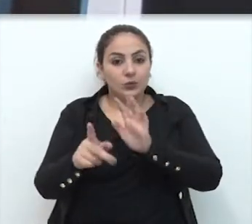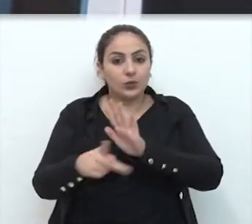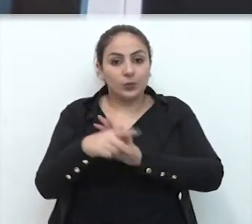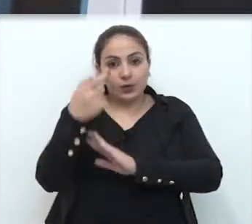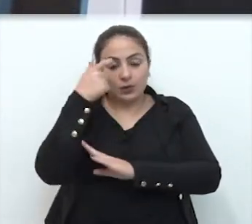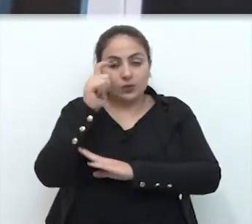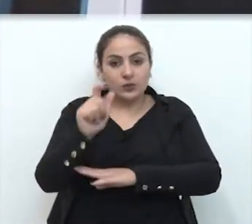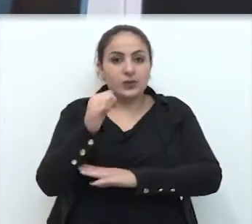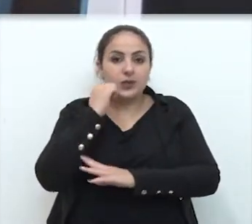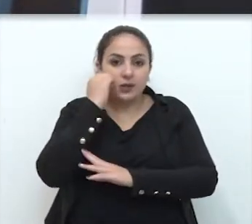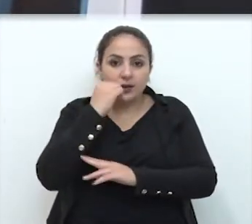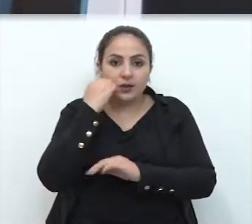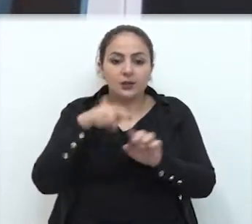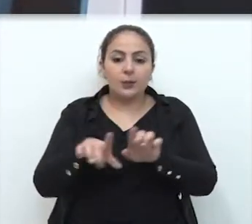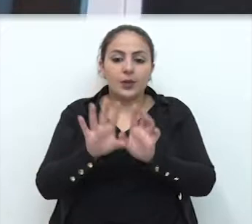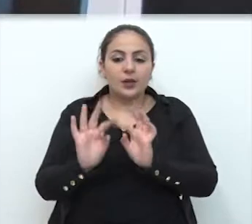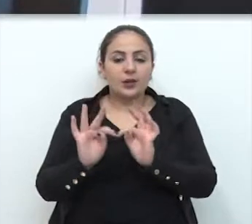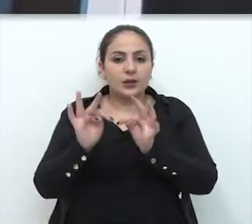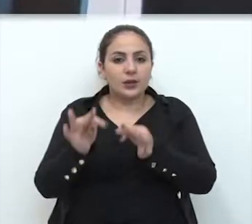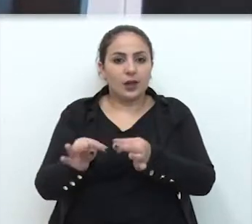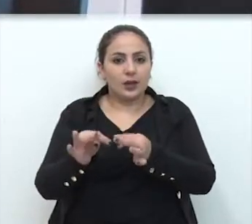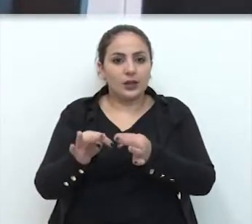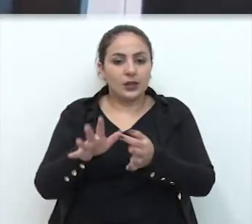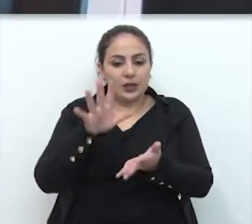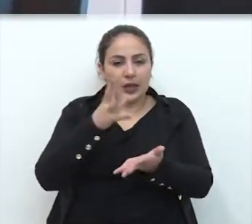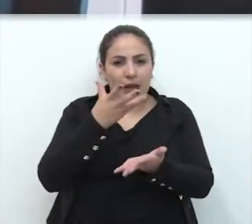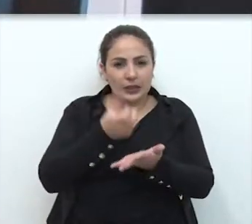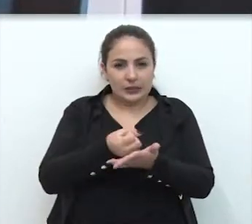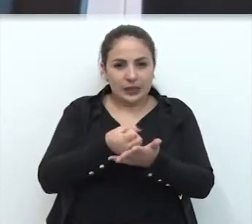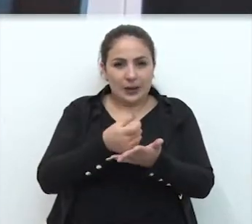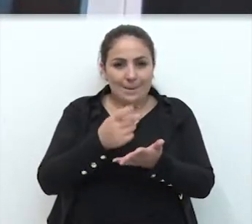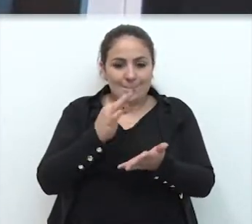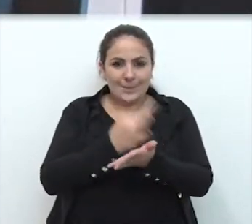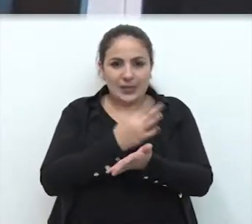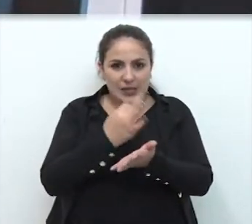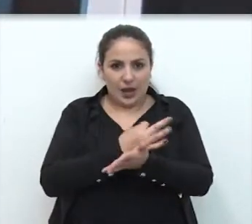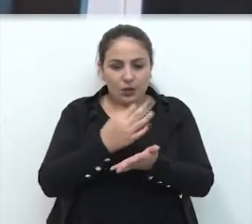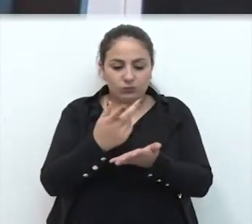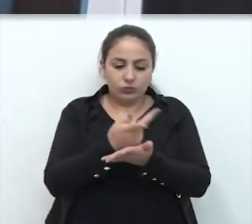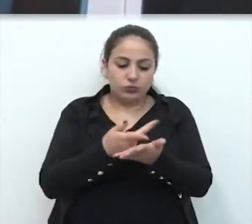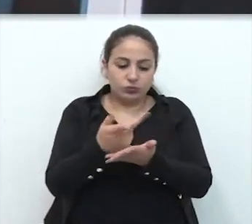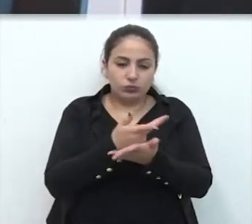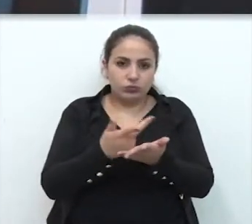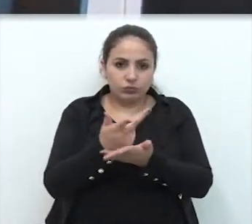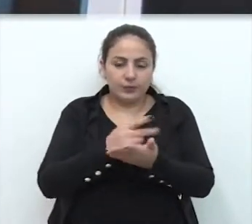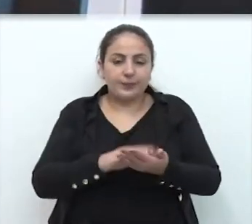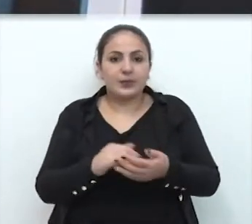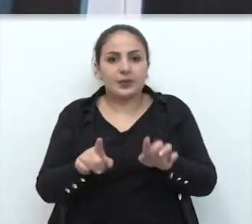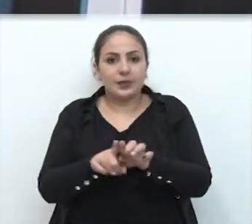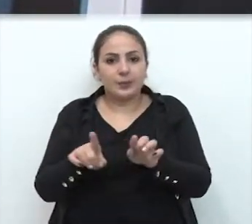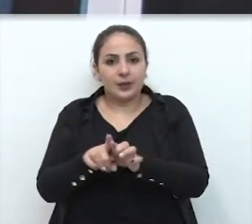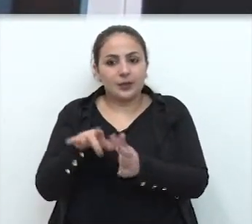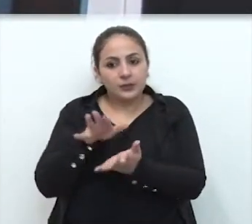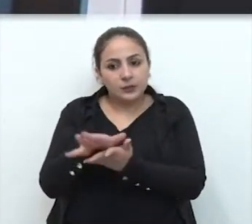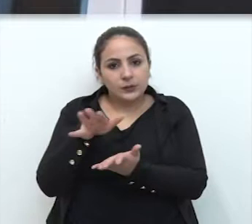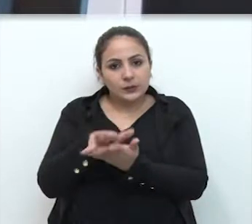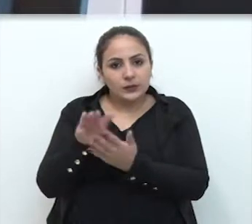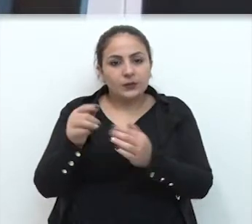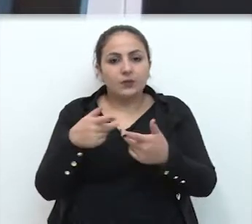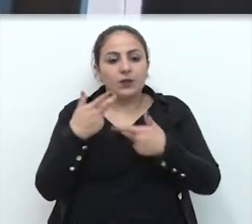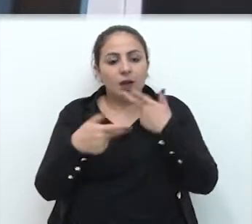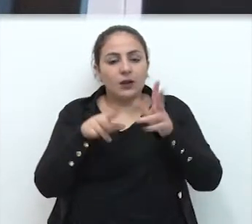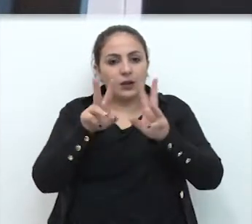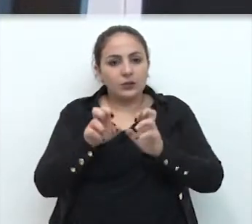tema da Consciência Negra e com a técnica de gravura e metal, serigrafia, é isso que o pessoal vai ver aqui, eles